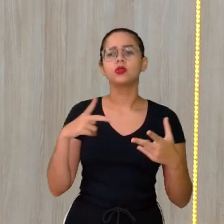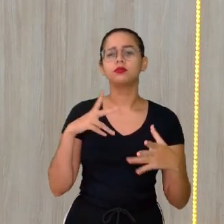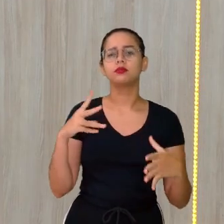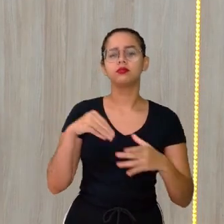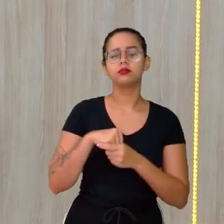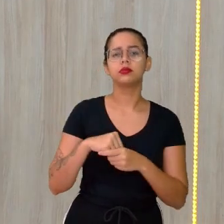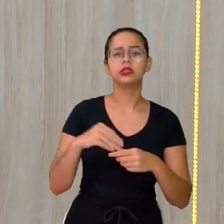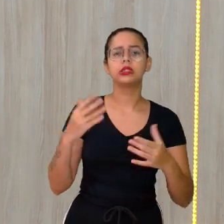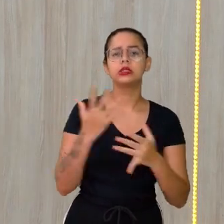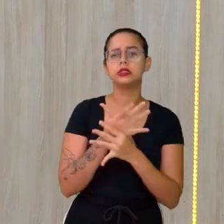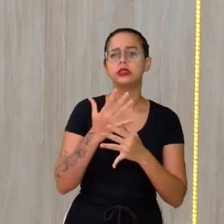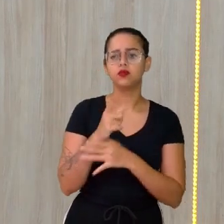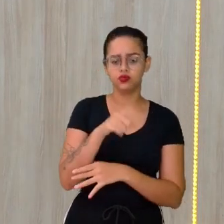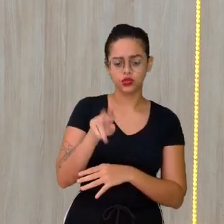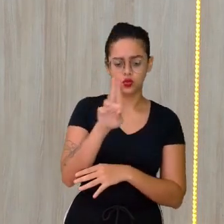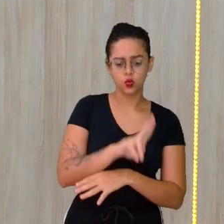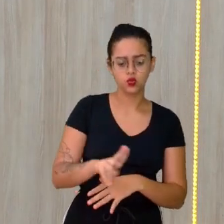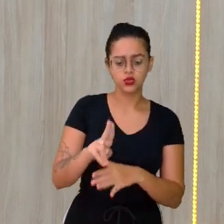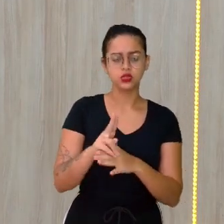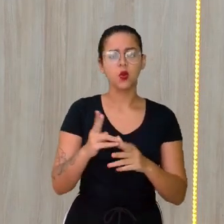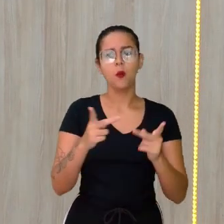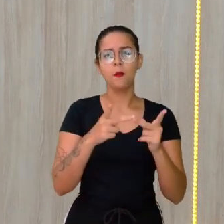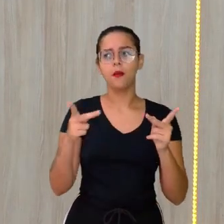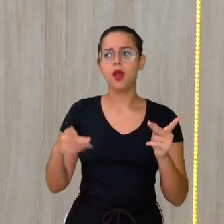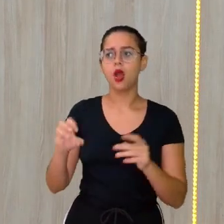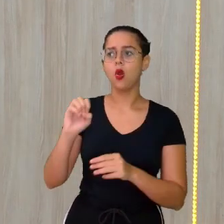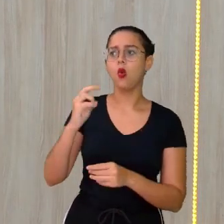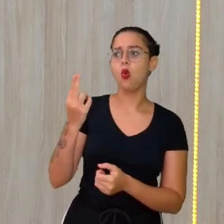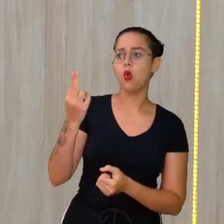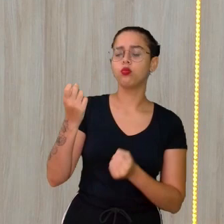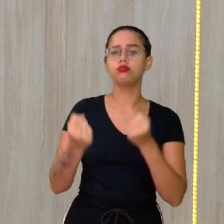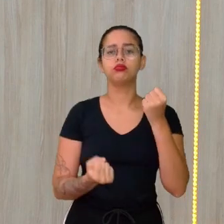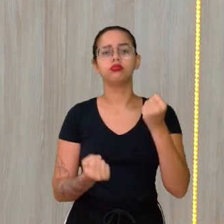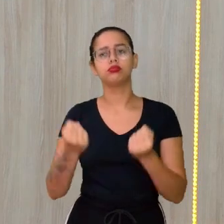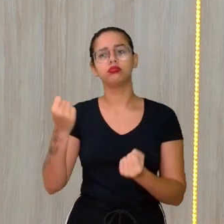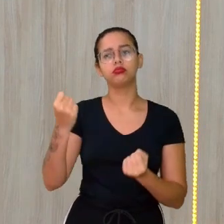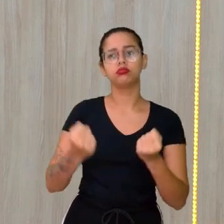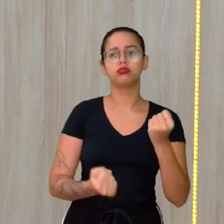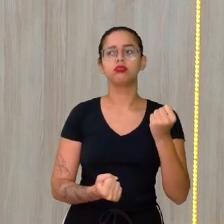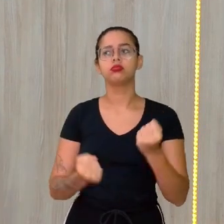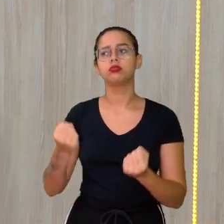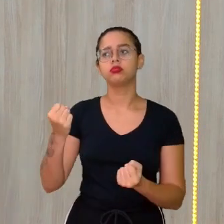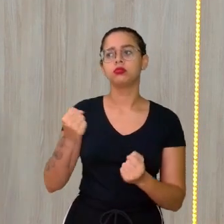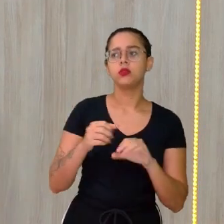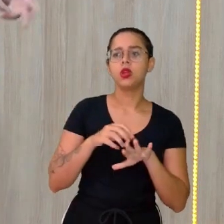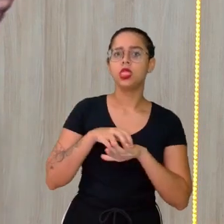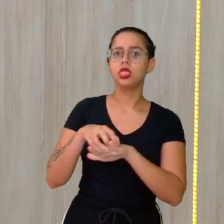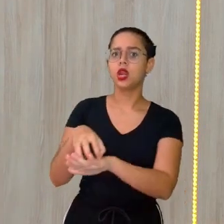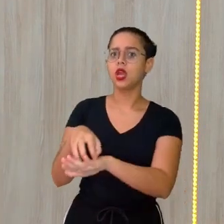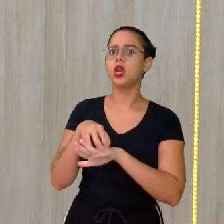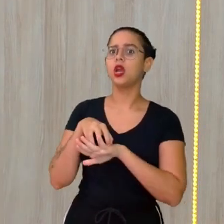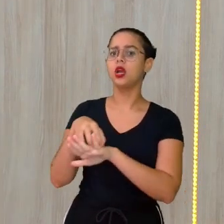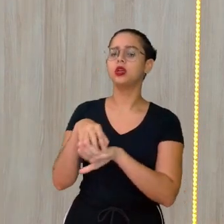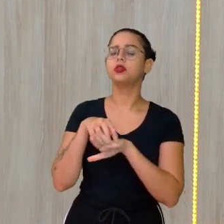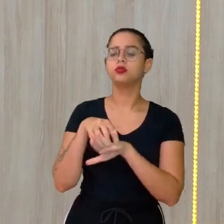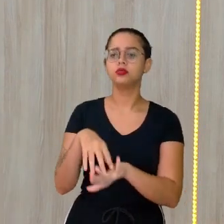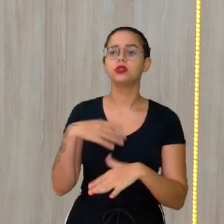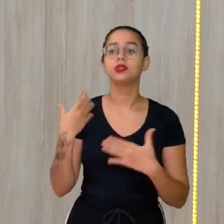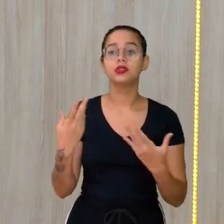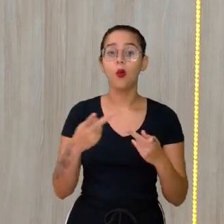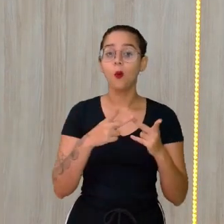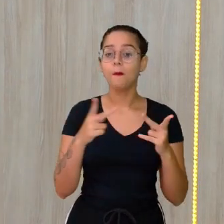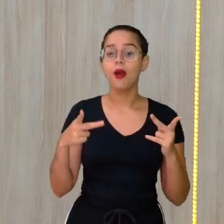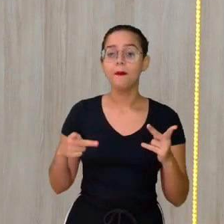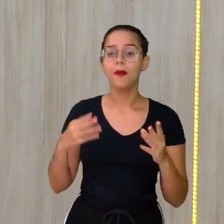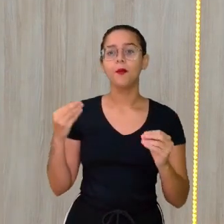a cidade? Vocês utilizam mapas? Ou, de repente, você trabalha dirigindo, entregando? Então, os